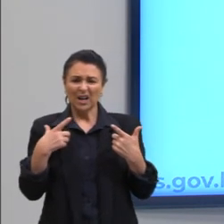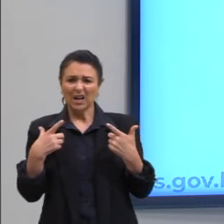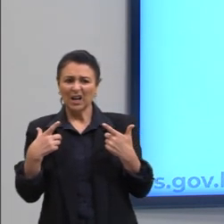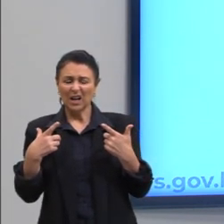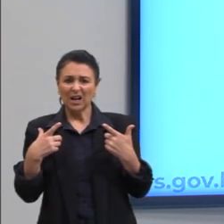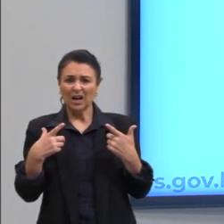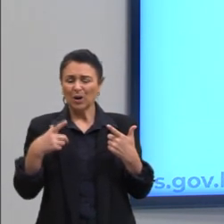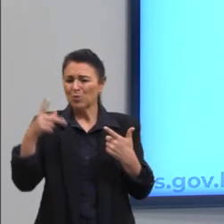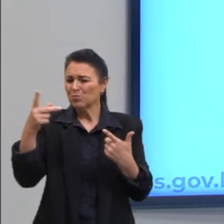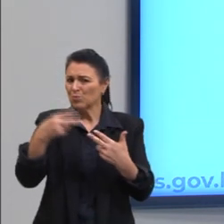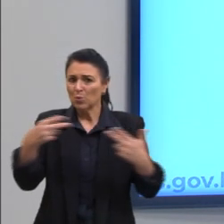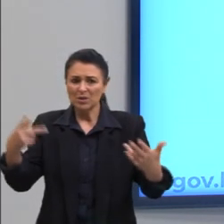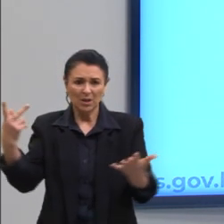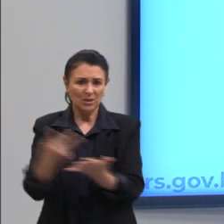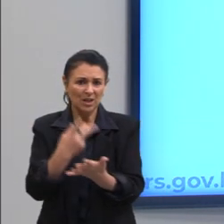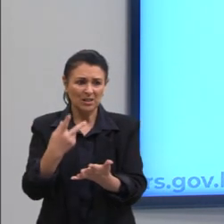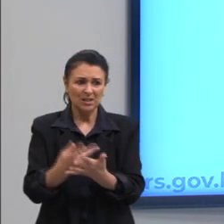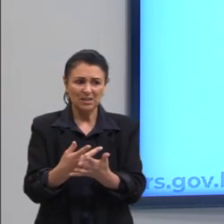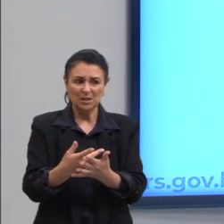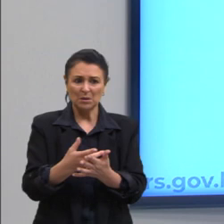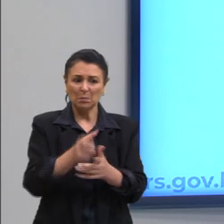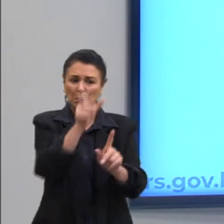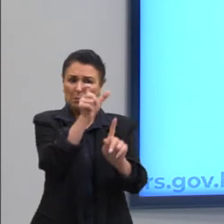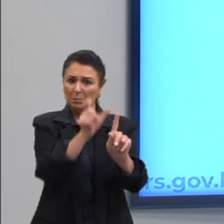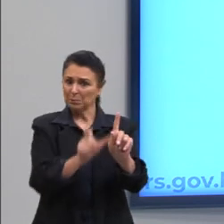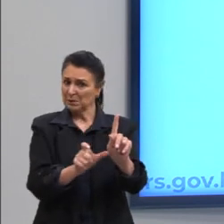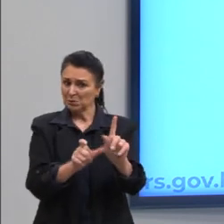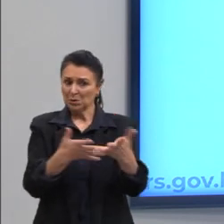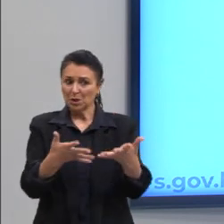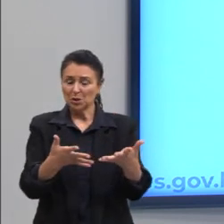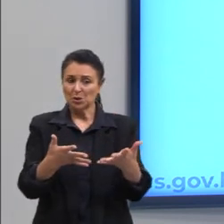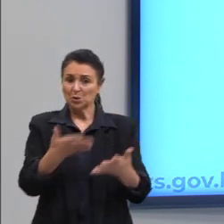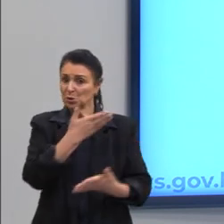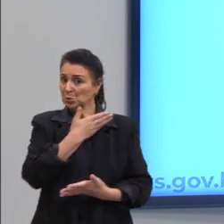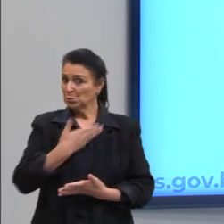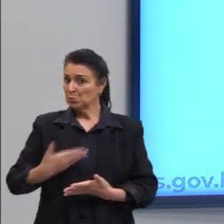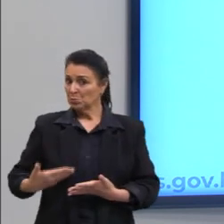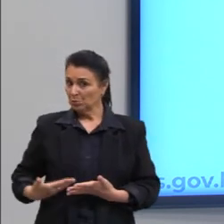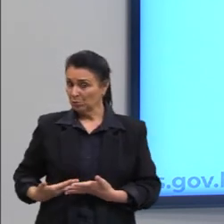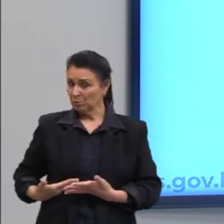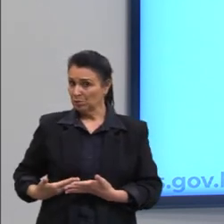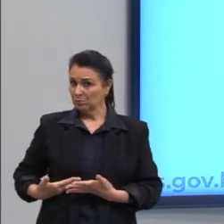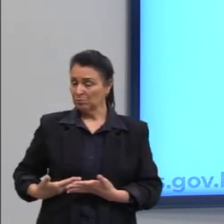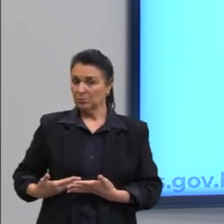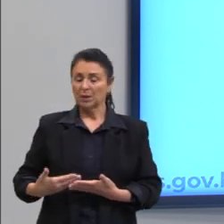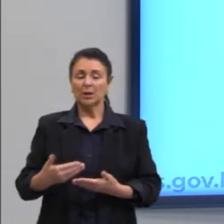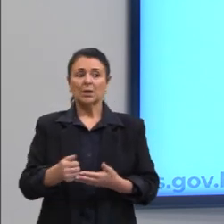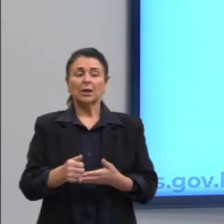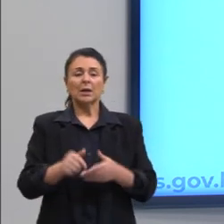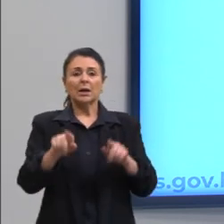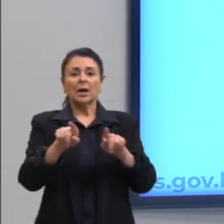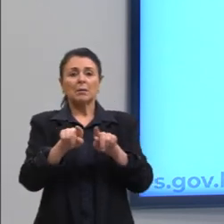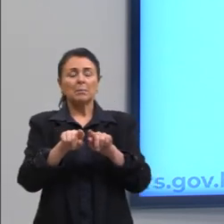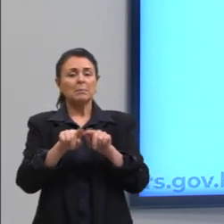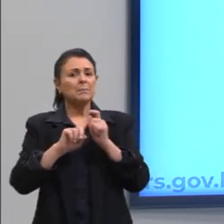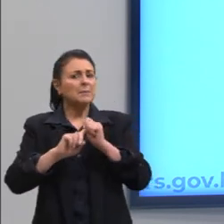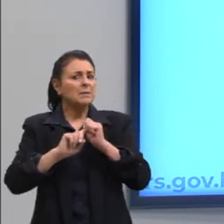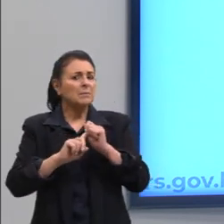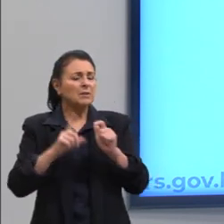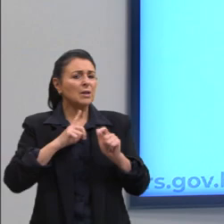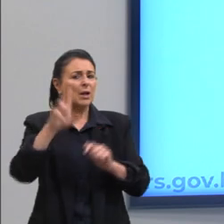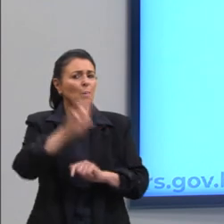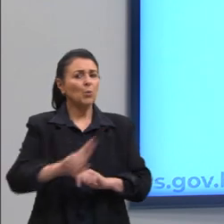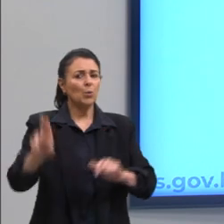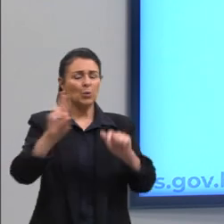públicas. Normalmente, gente, normalmente, a charge, ela vai envolver figuras